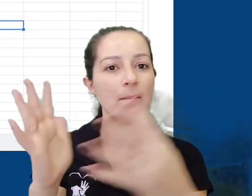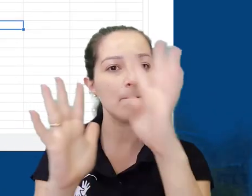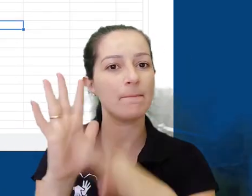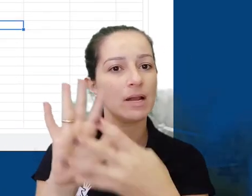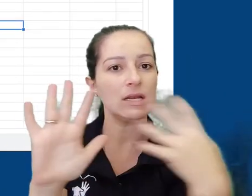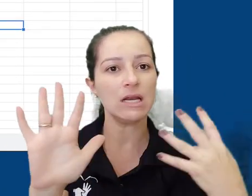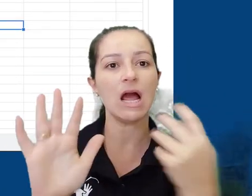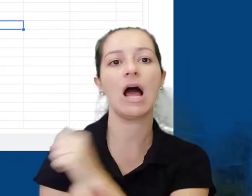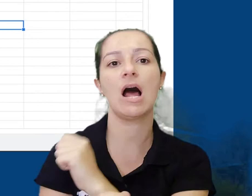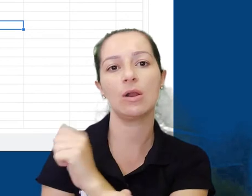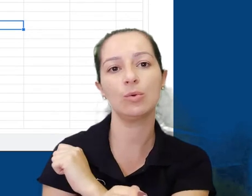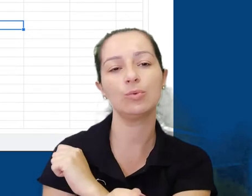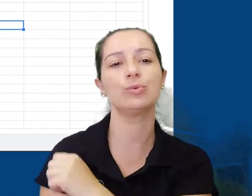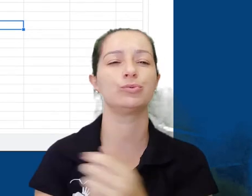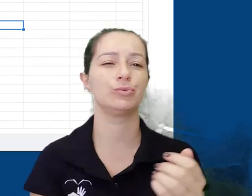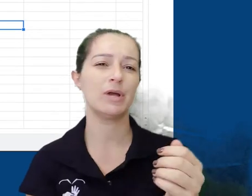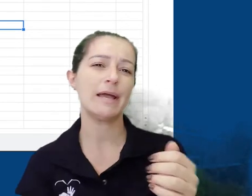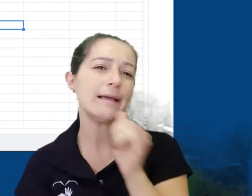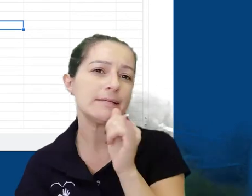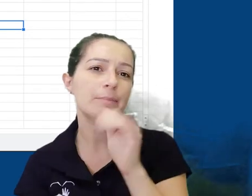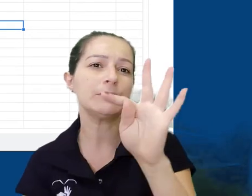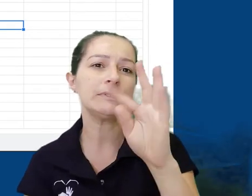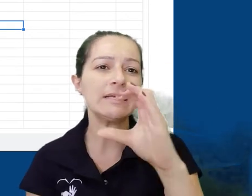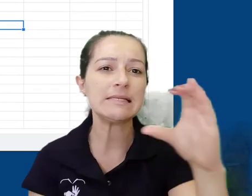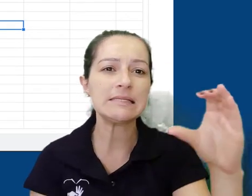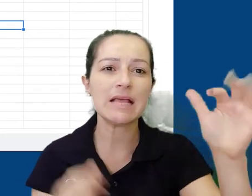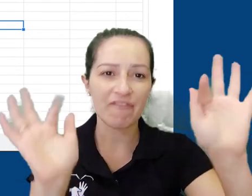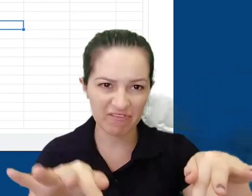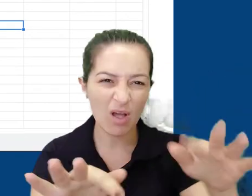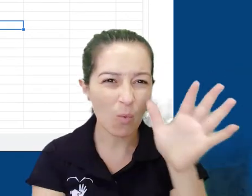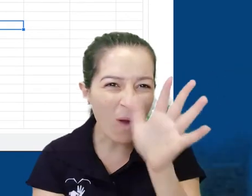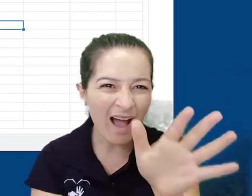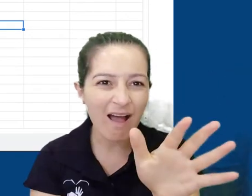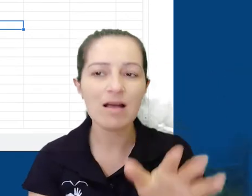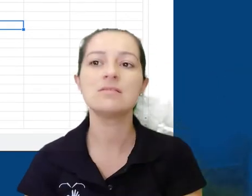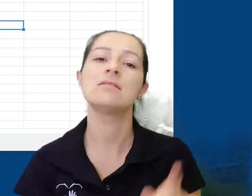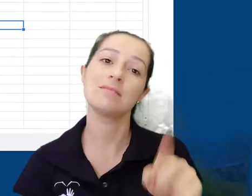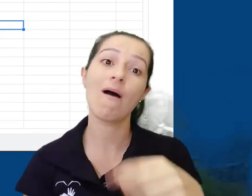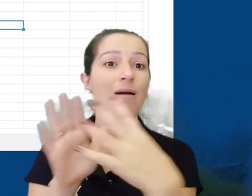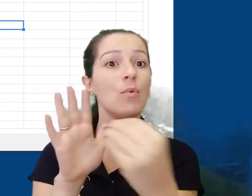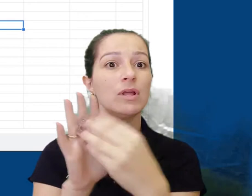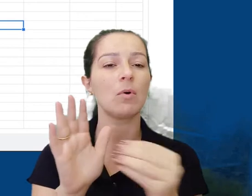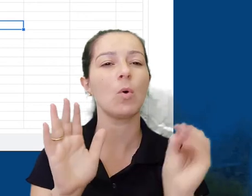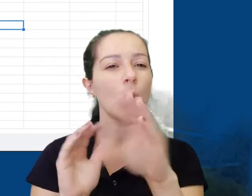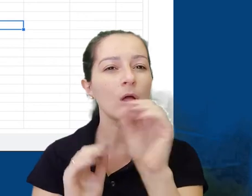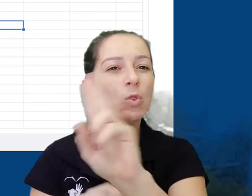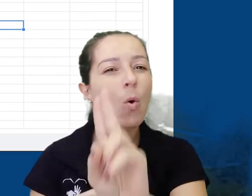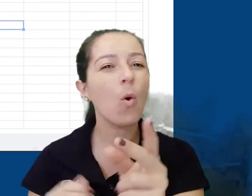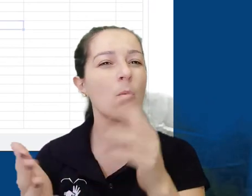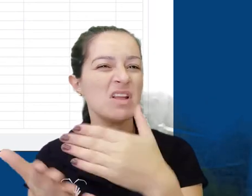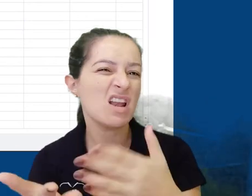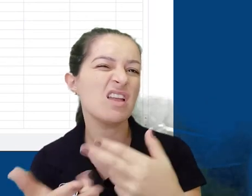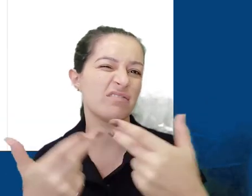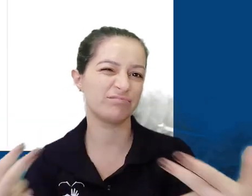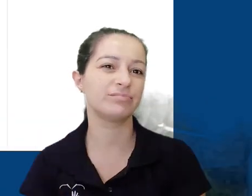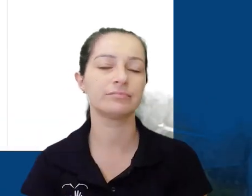para entregar os alunos, pensando em alunos finalistas de TCC, por exemplo. É uma ótima forma de organizar referências e facilitar